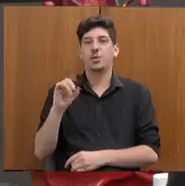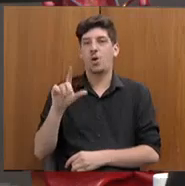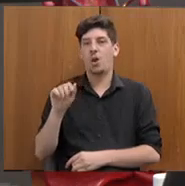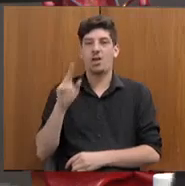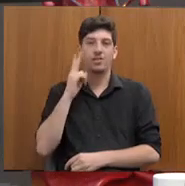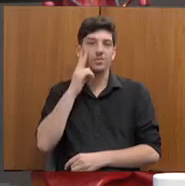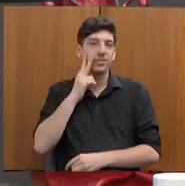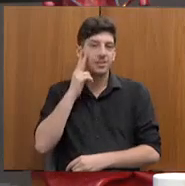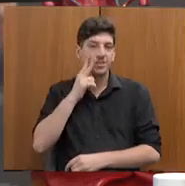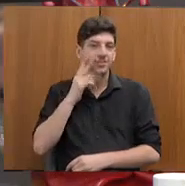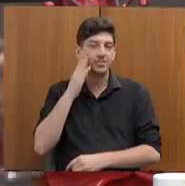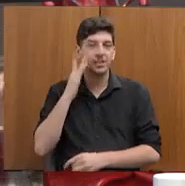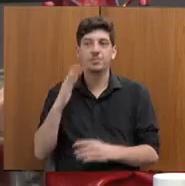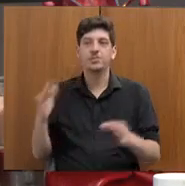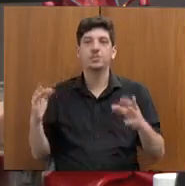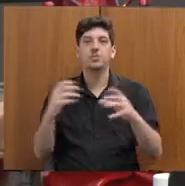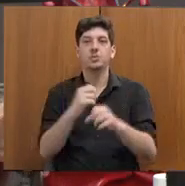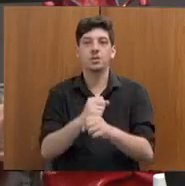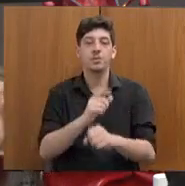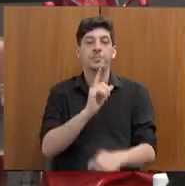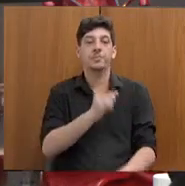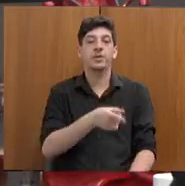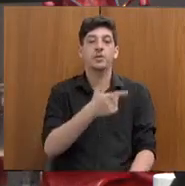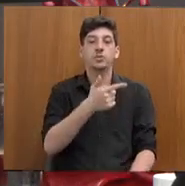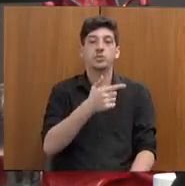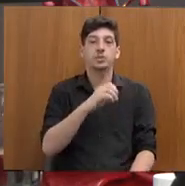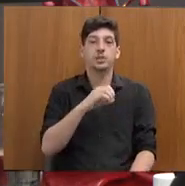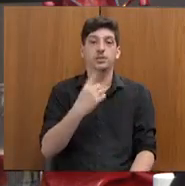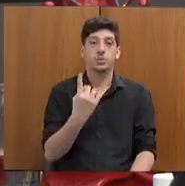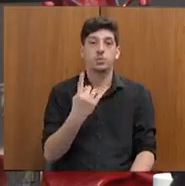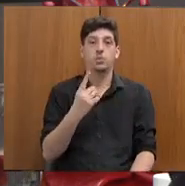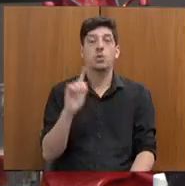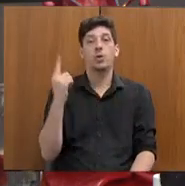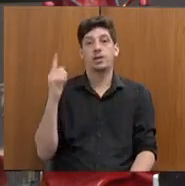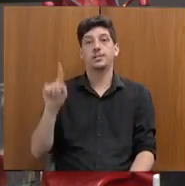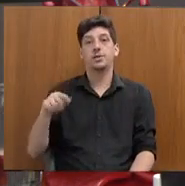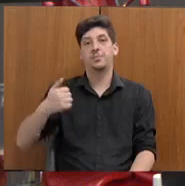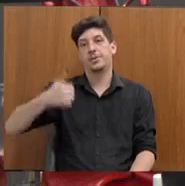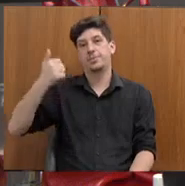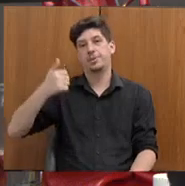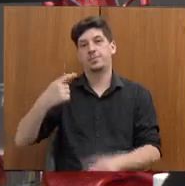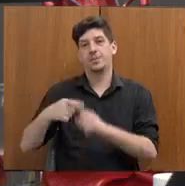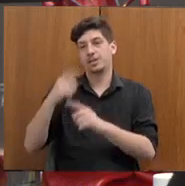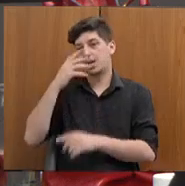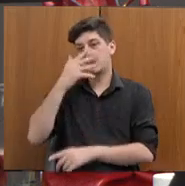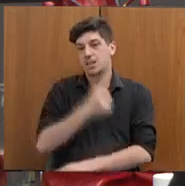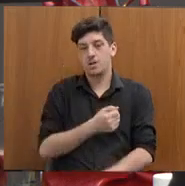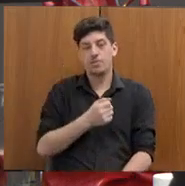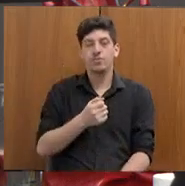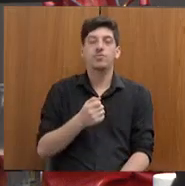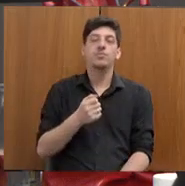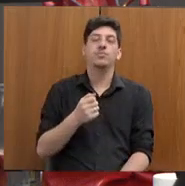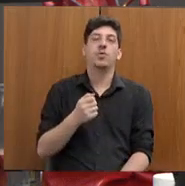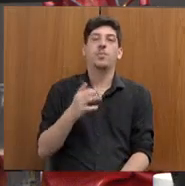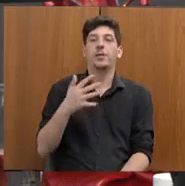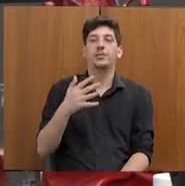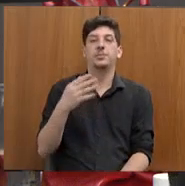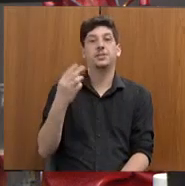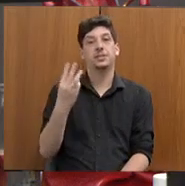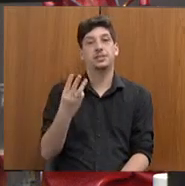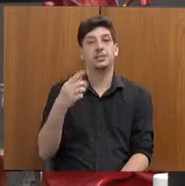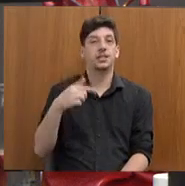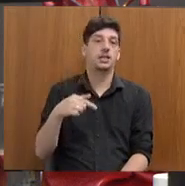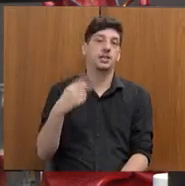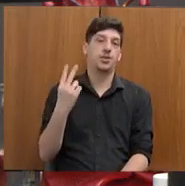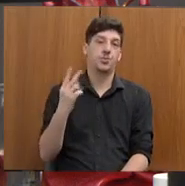Do total de 1.201 resgates, Goiás ficou em primeiro lugar, tendo sido resgatados, pela fiscalização, são 372